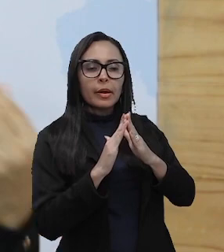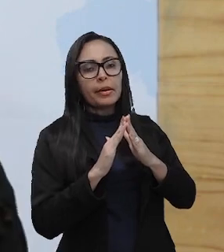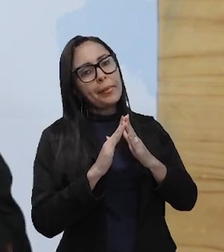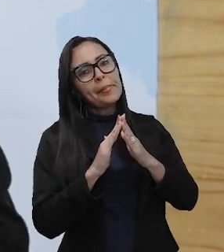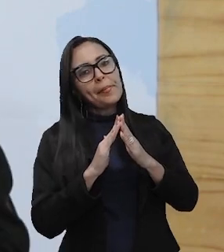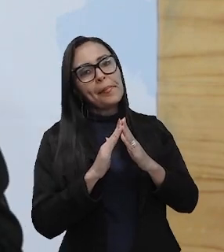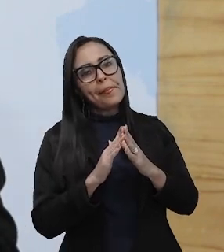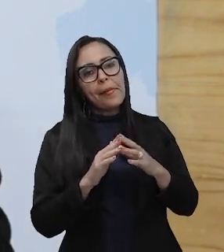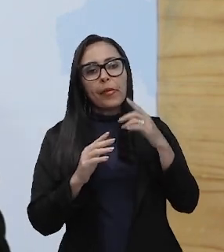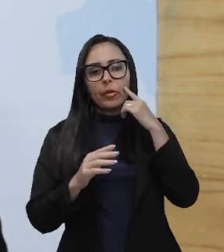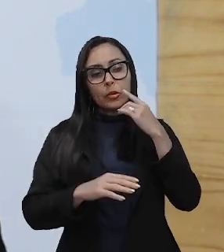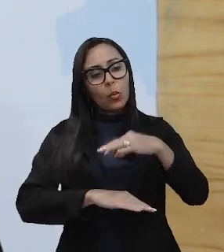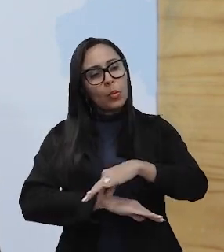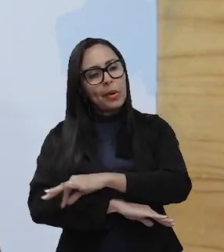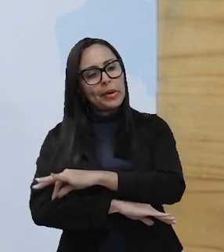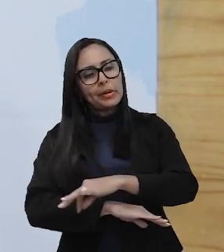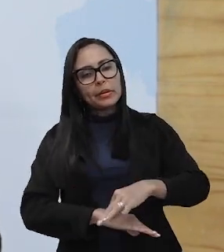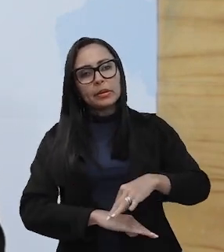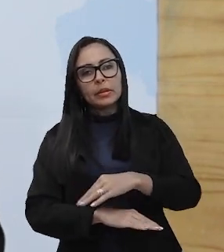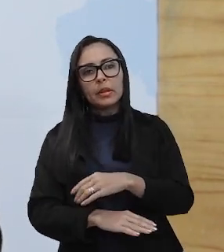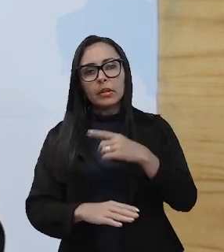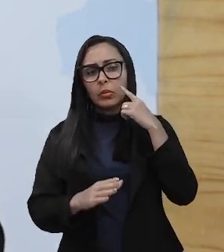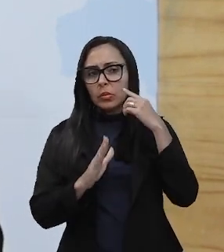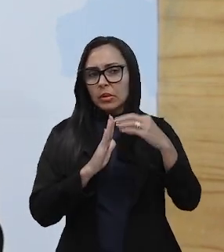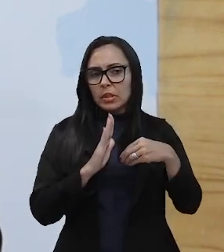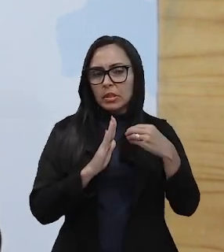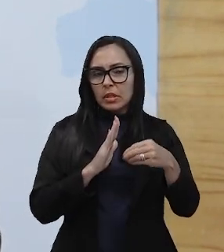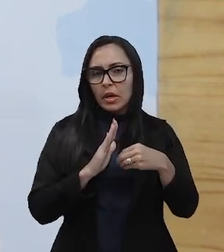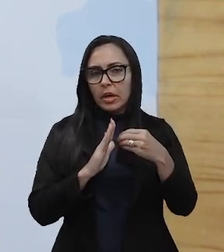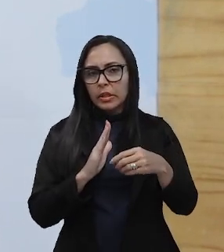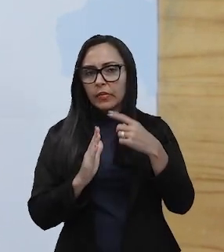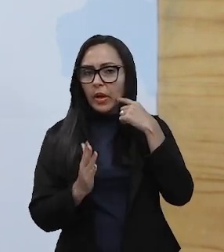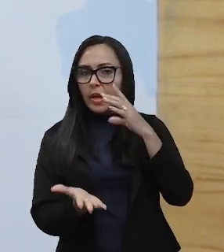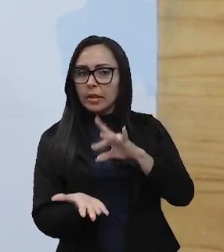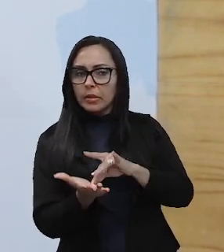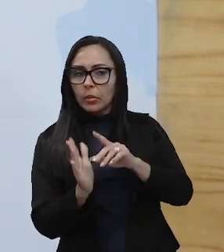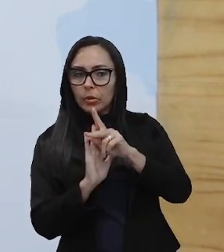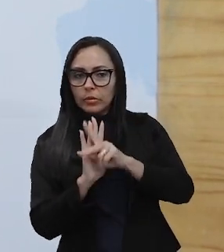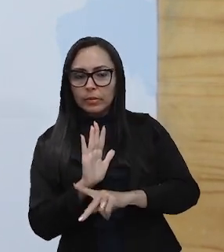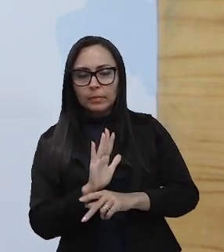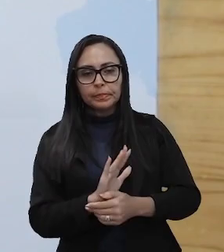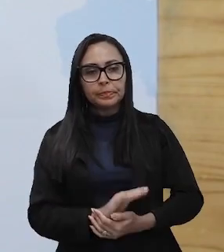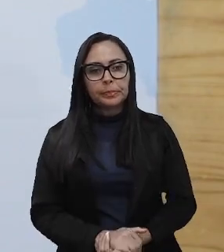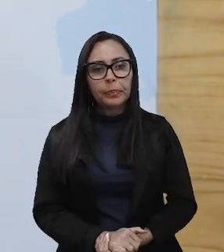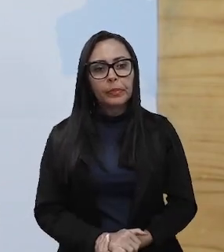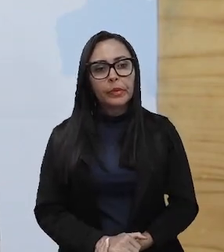quando um arquiteto ou um design de interiores vai realizar aquele projeto, certo?